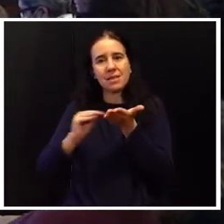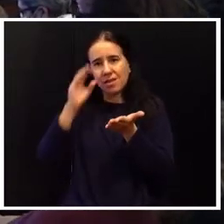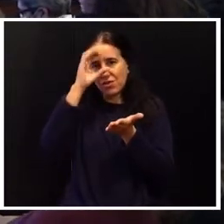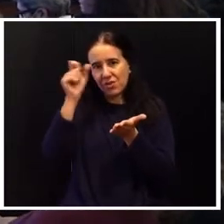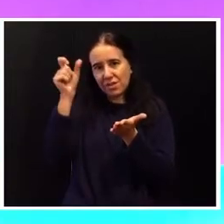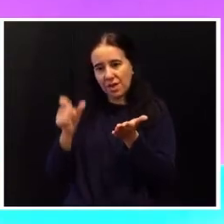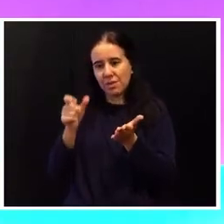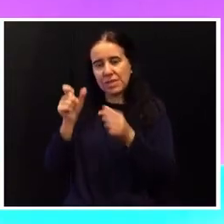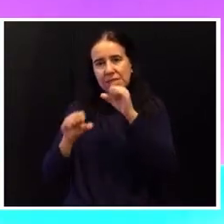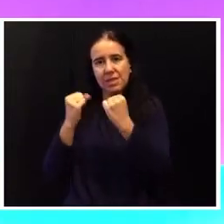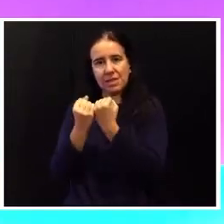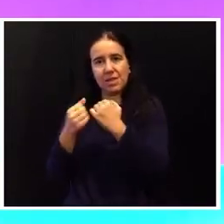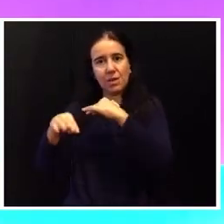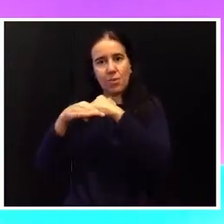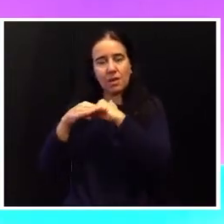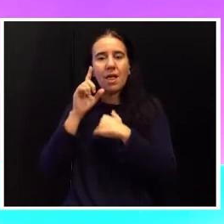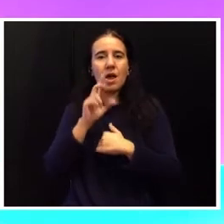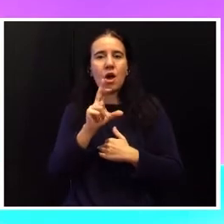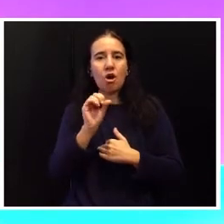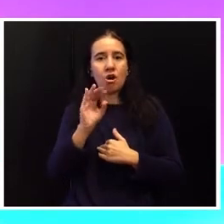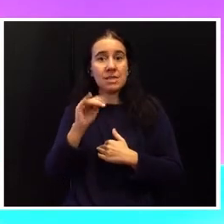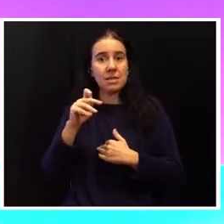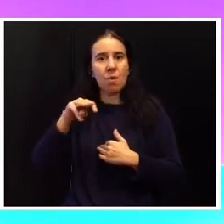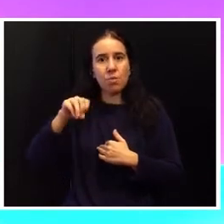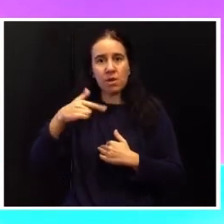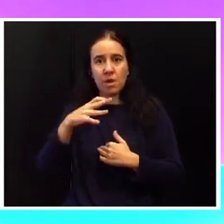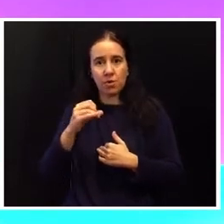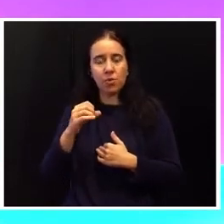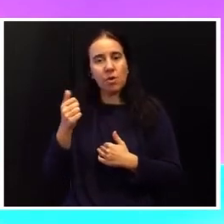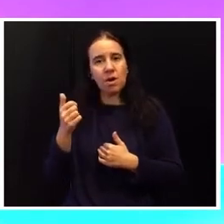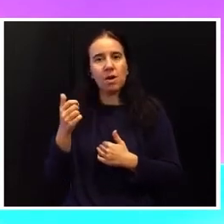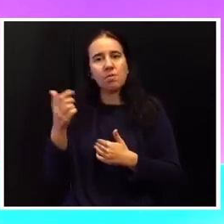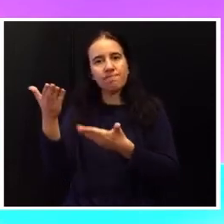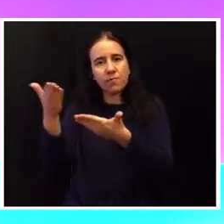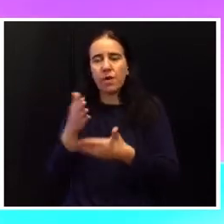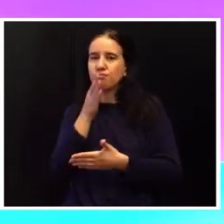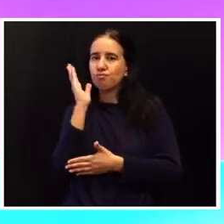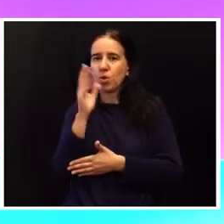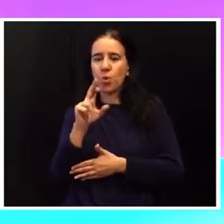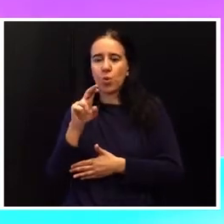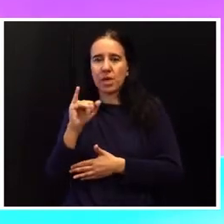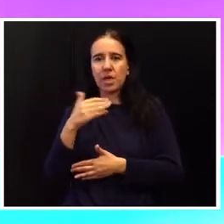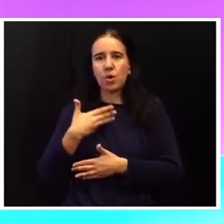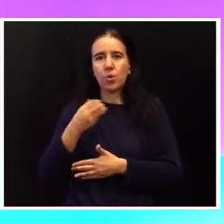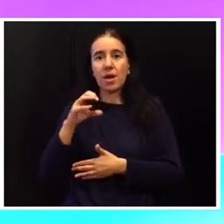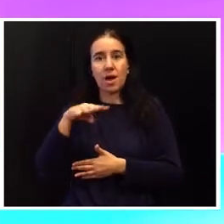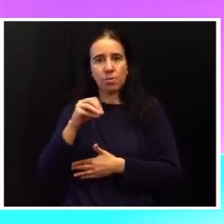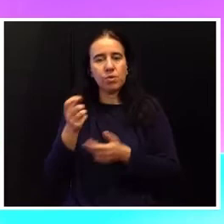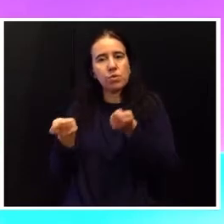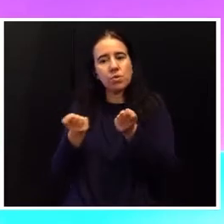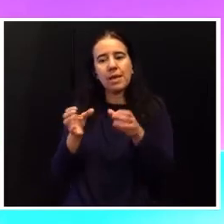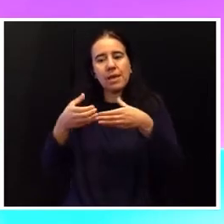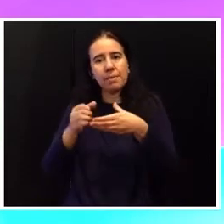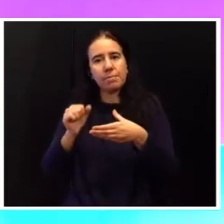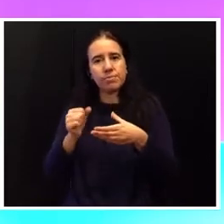Estado para a Cidadania e Igualdade, Rosa Monteiro, vamos ouvir o nosso keynote speaker, Rui do Carmo, coordenador da